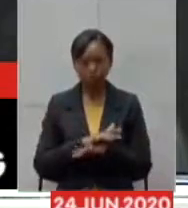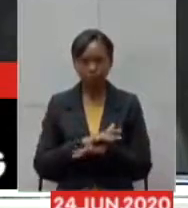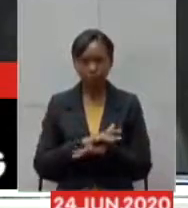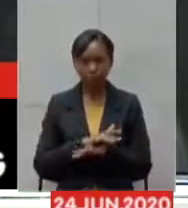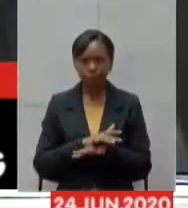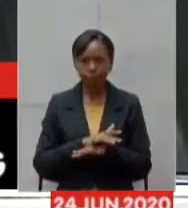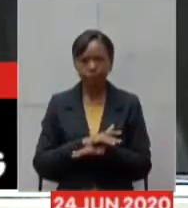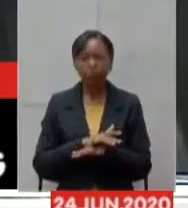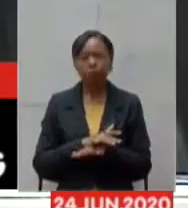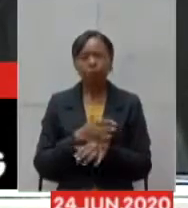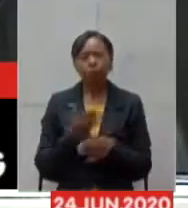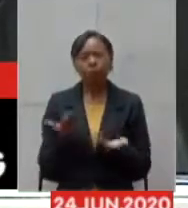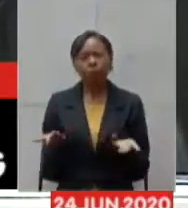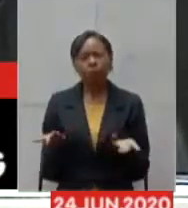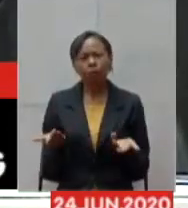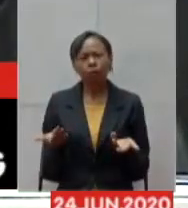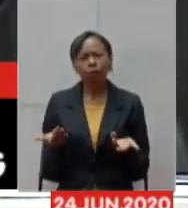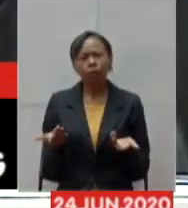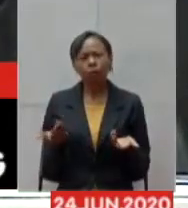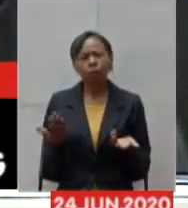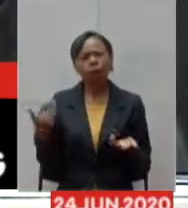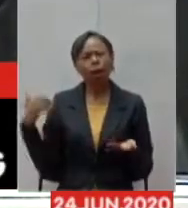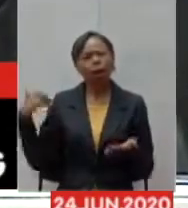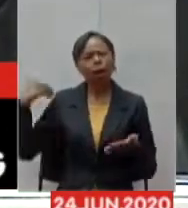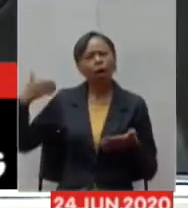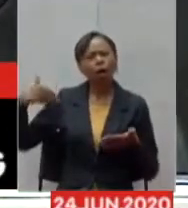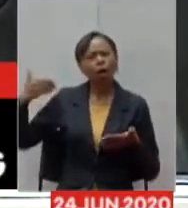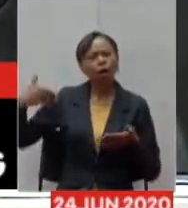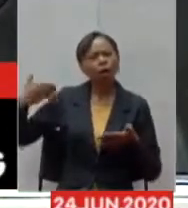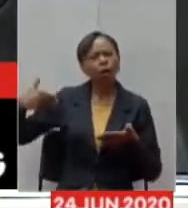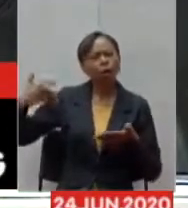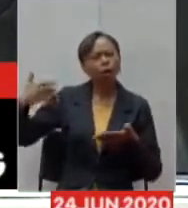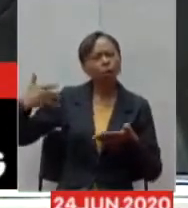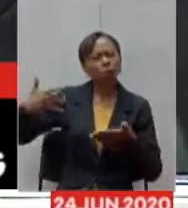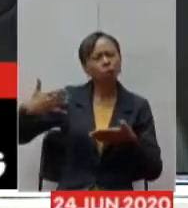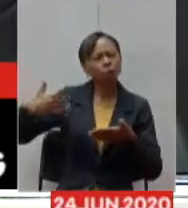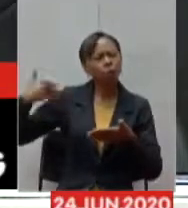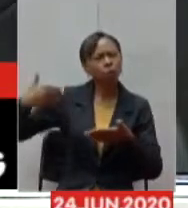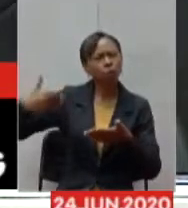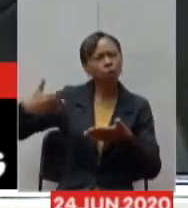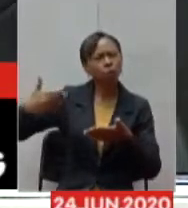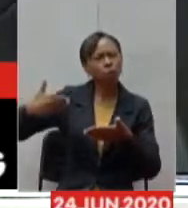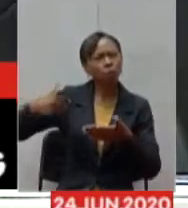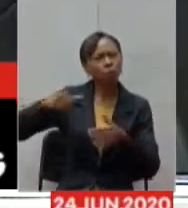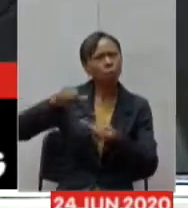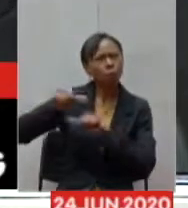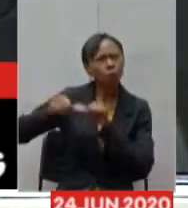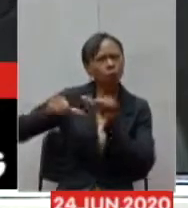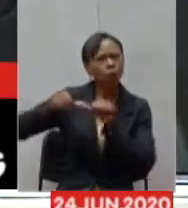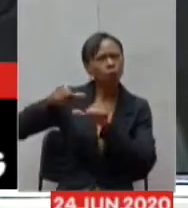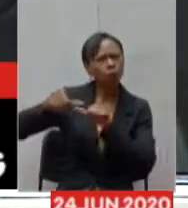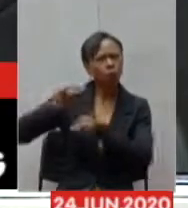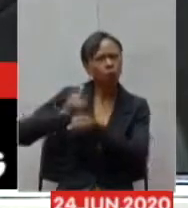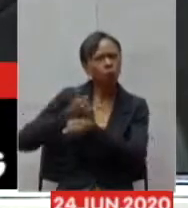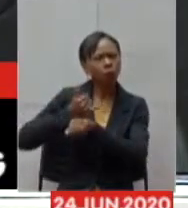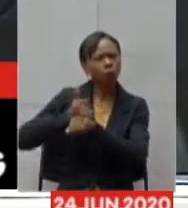por que que ao longo do tempo foi mudando a estratégia porque